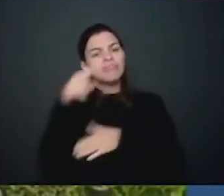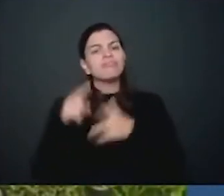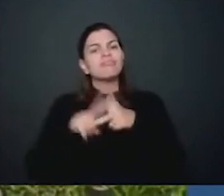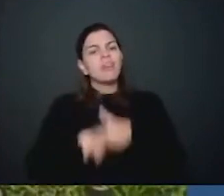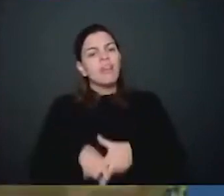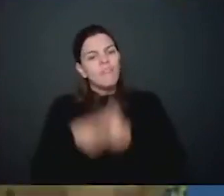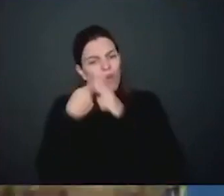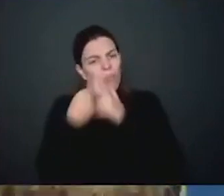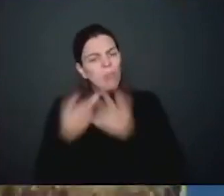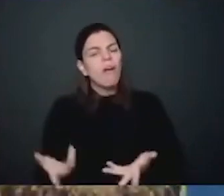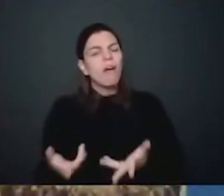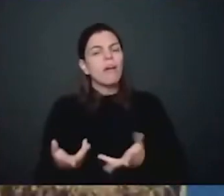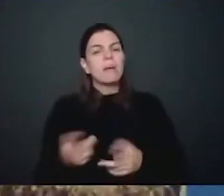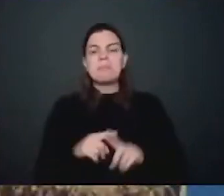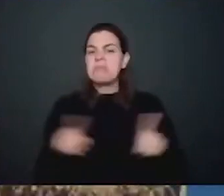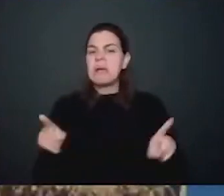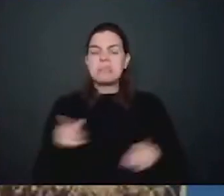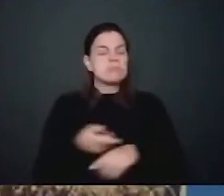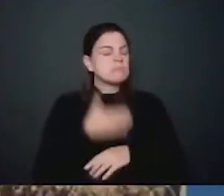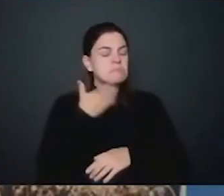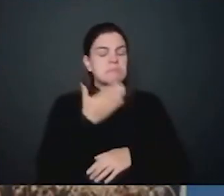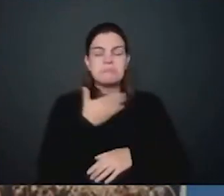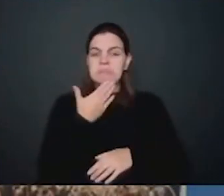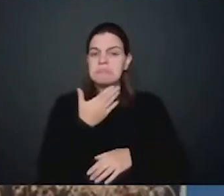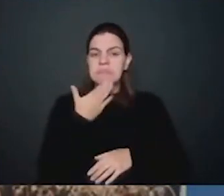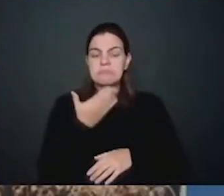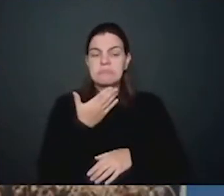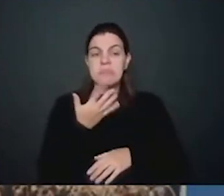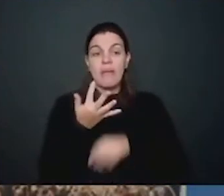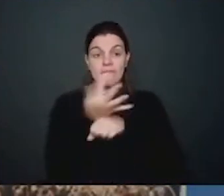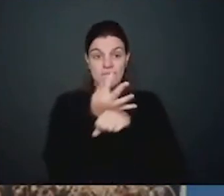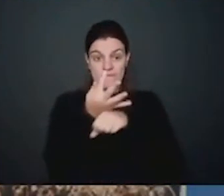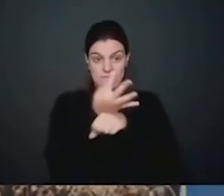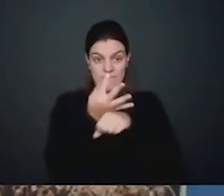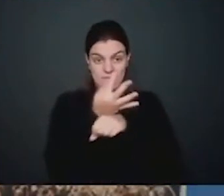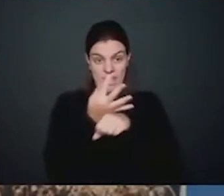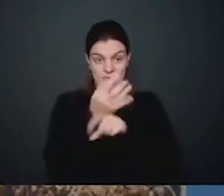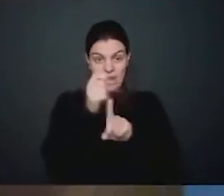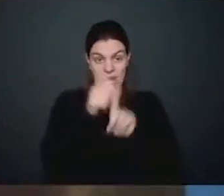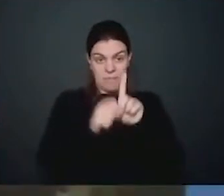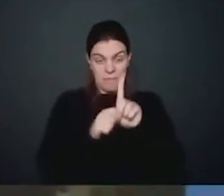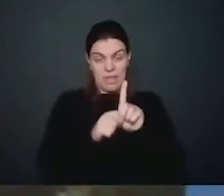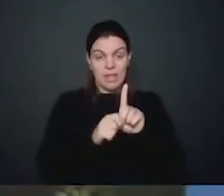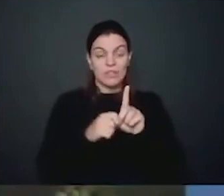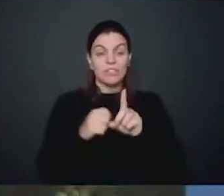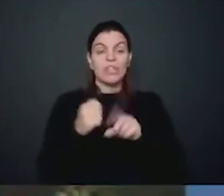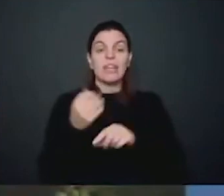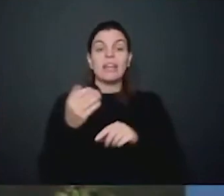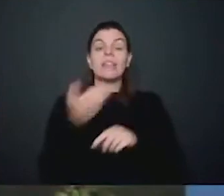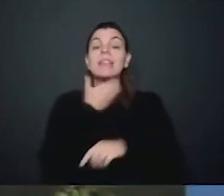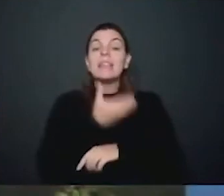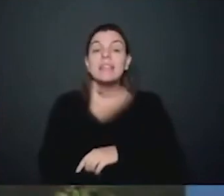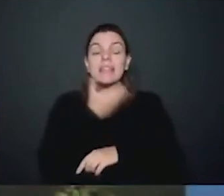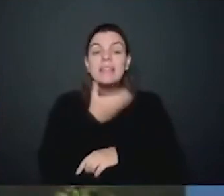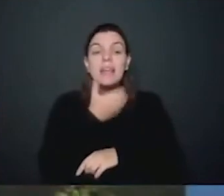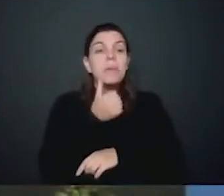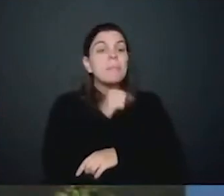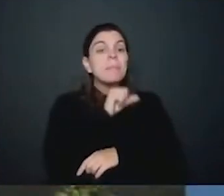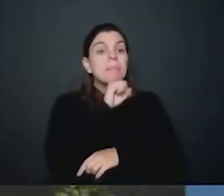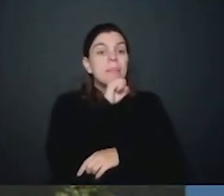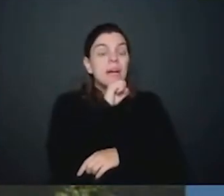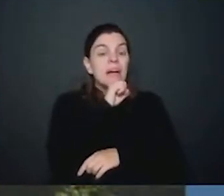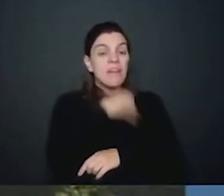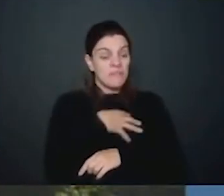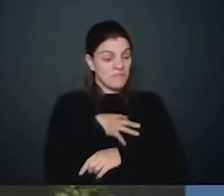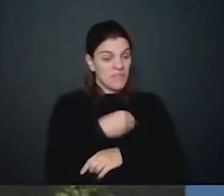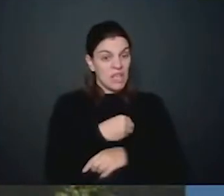Nas férias de dezembro, muitas crianças, muitas mães, não tiveram como levar os seus filhos para fazer uso desses